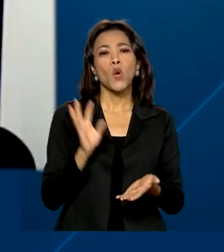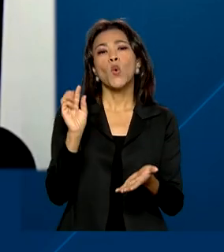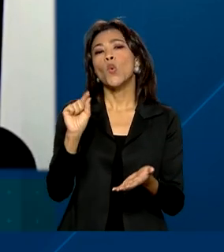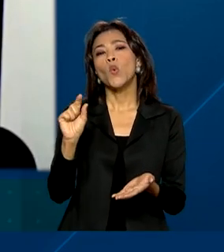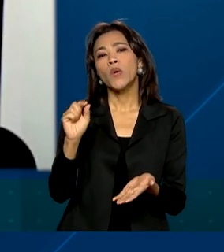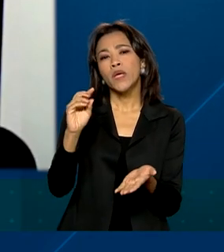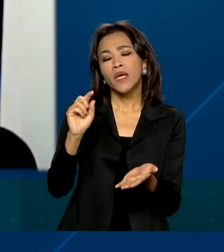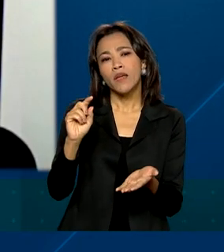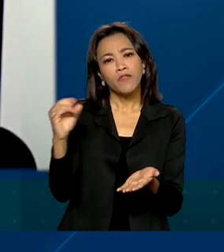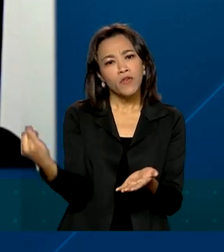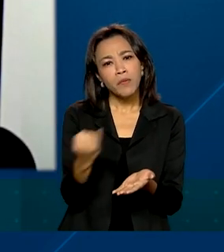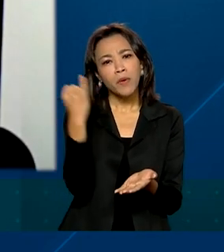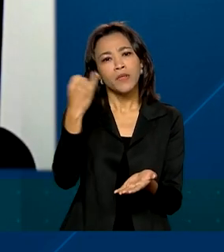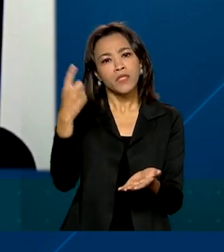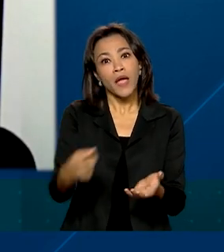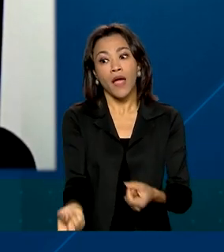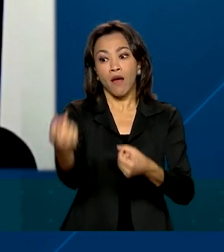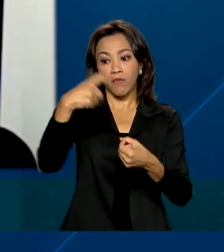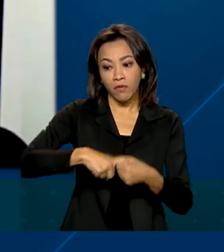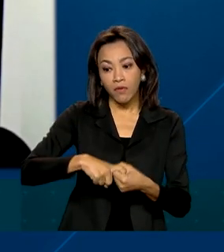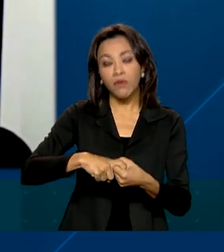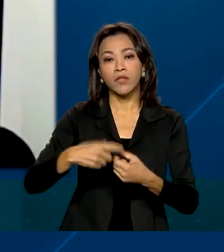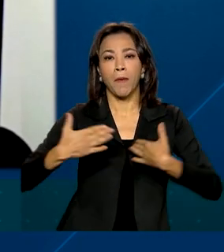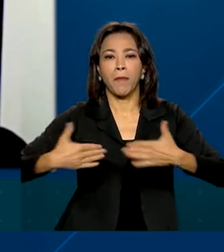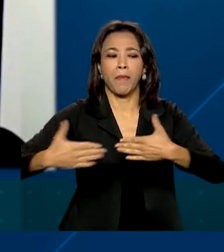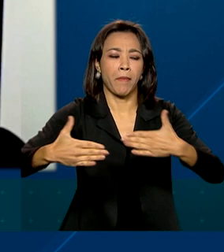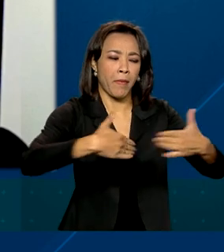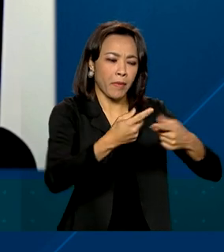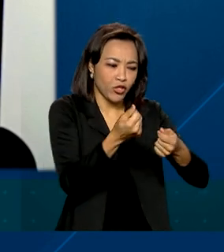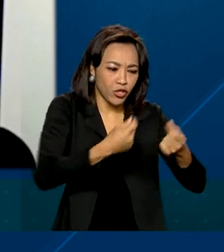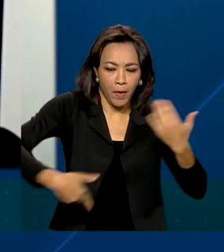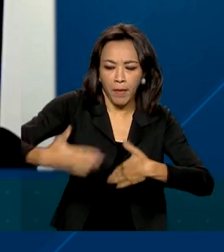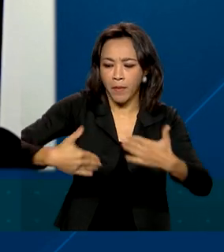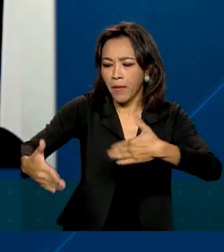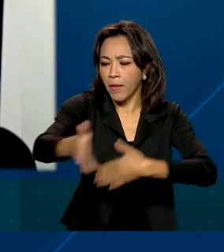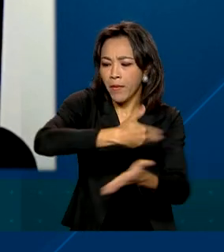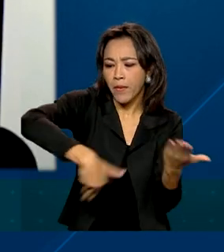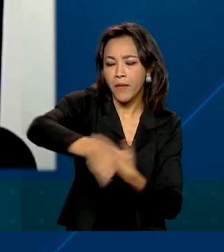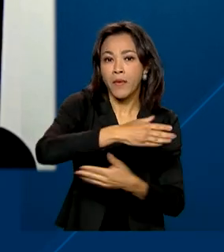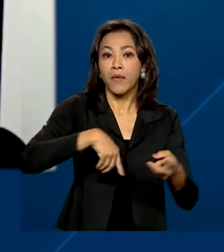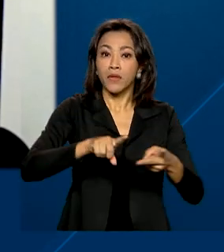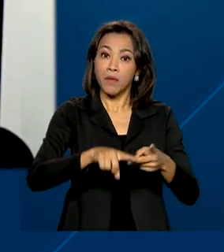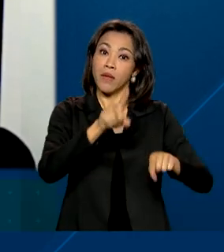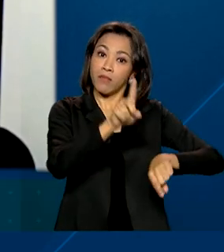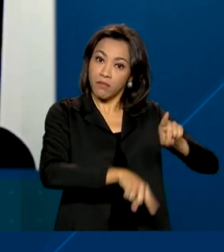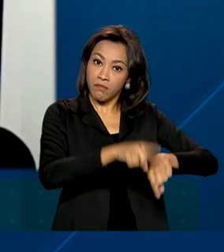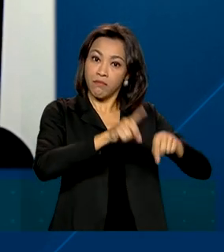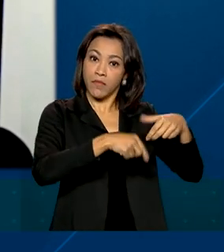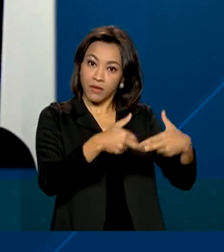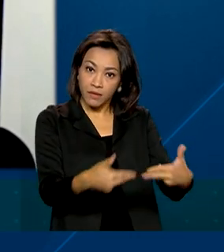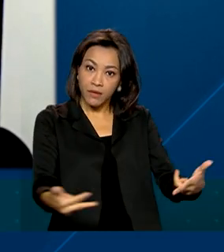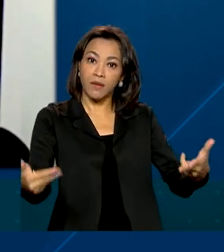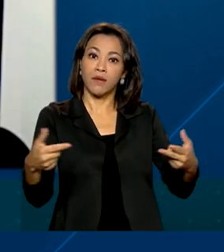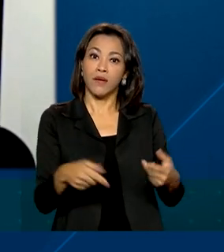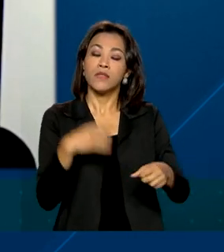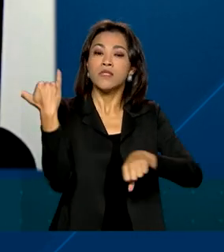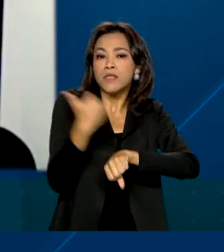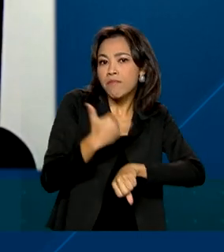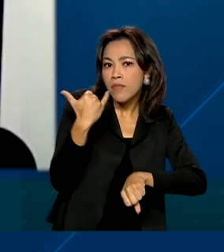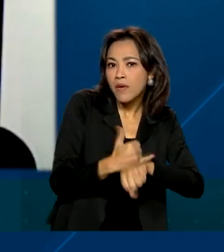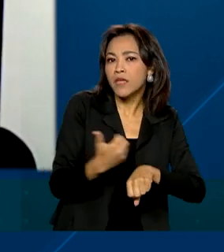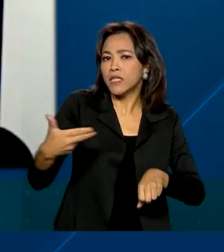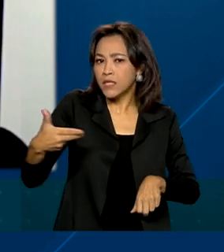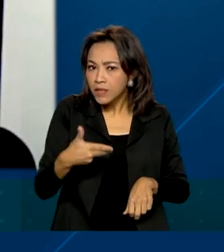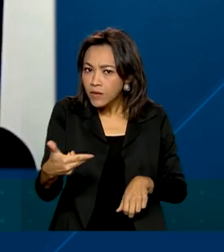determinante é a recuperação da atividade econômica, em seguida vem a questão das commodities minerais e as commodities metálicas, que